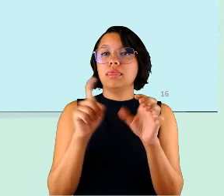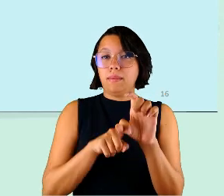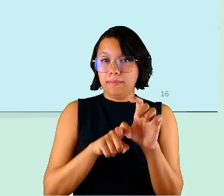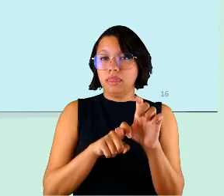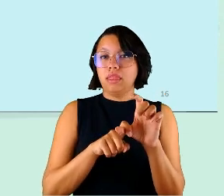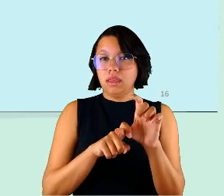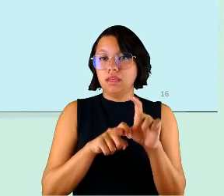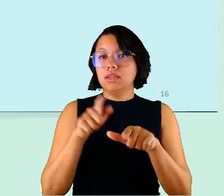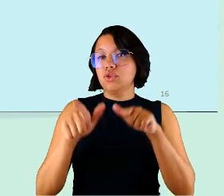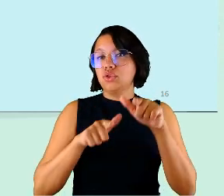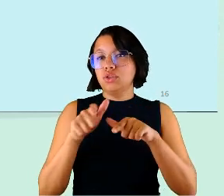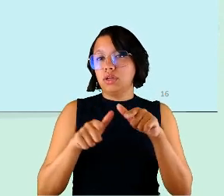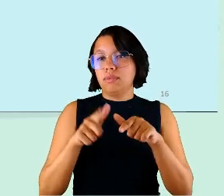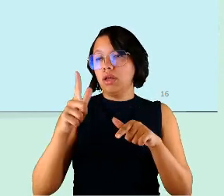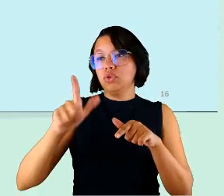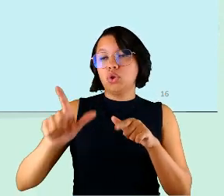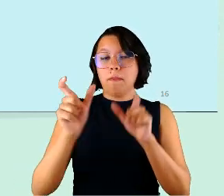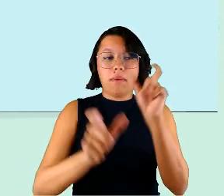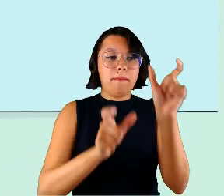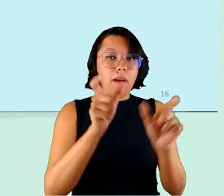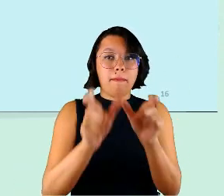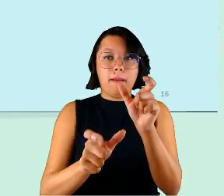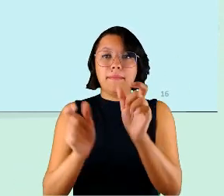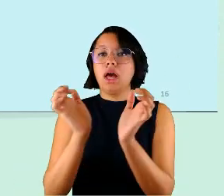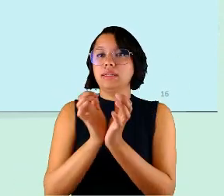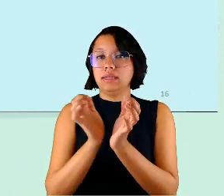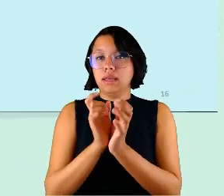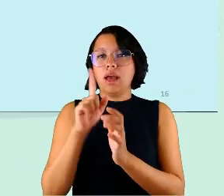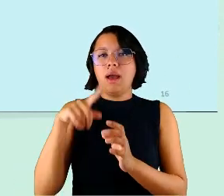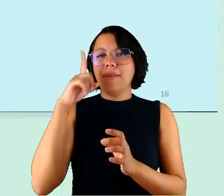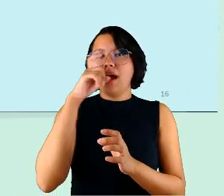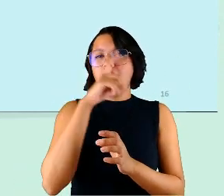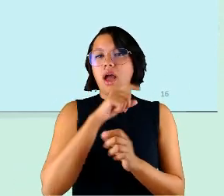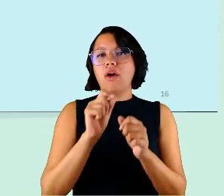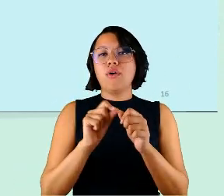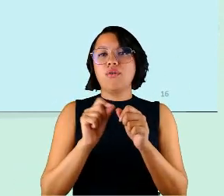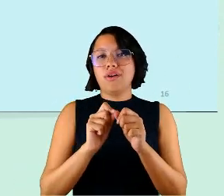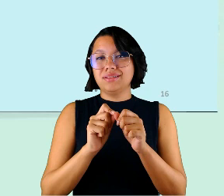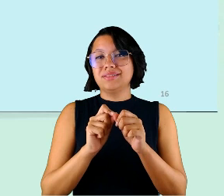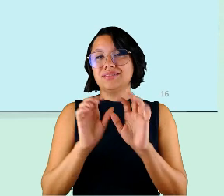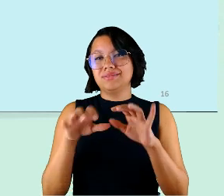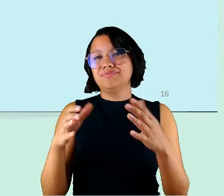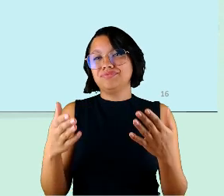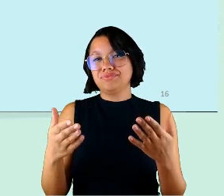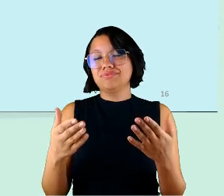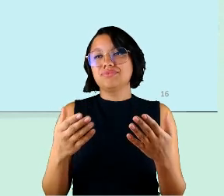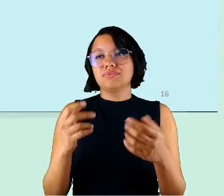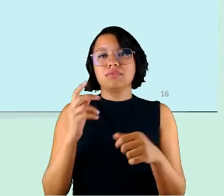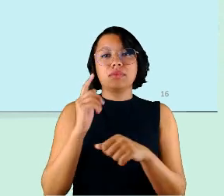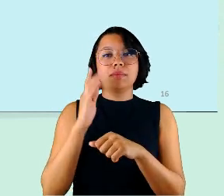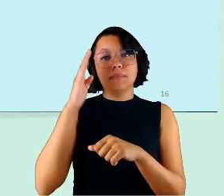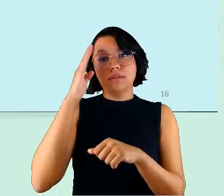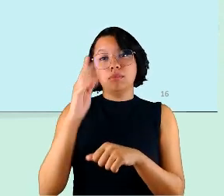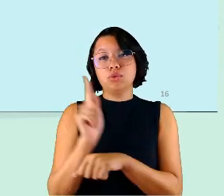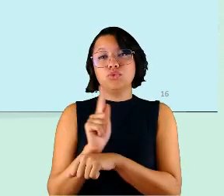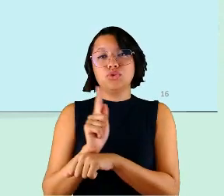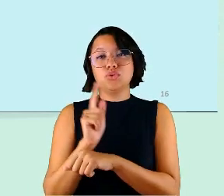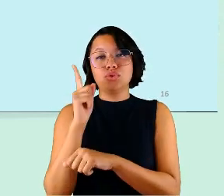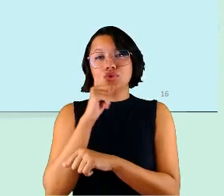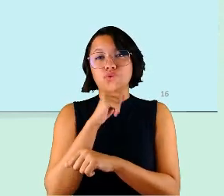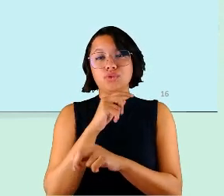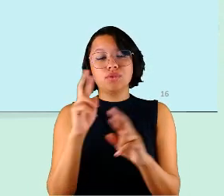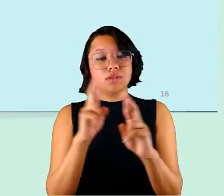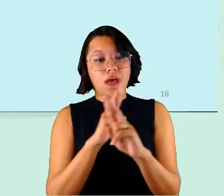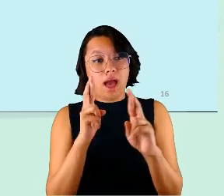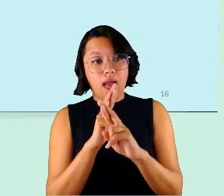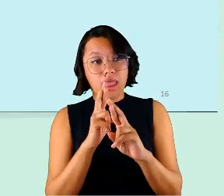o trabalho ele depende de outras pessoas é mais difícil fazer a sinergia né principalmente para o gestor então a gente quis ver